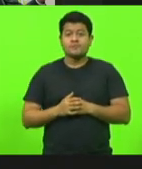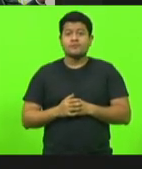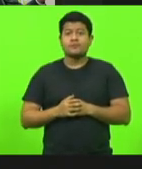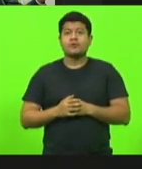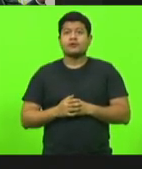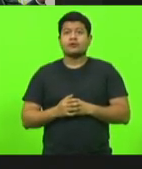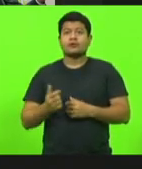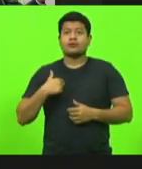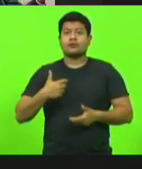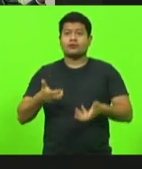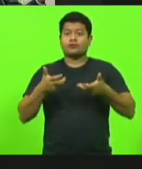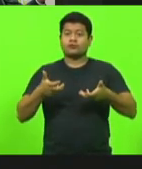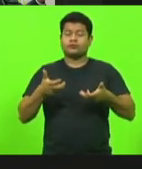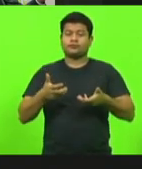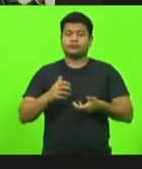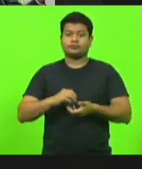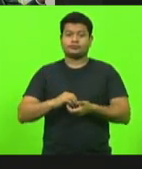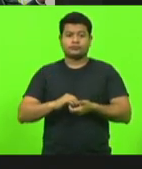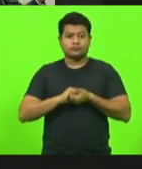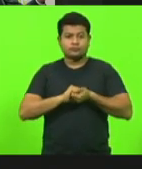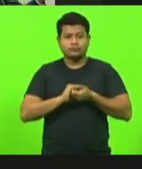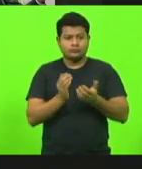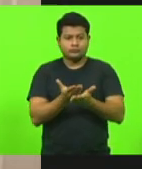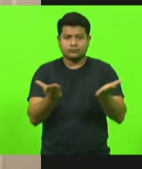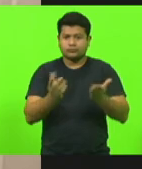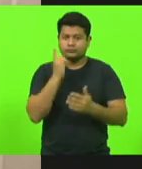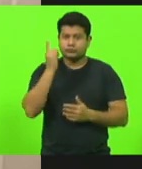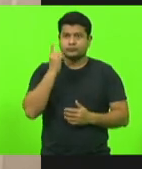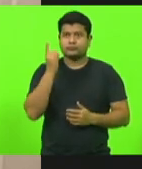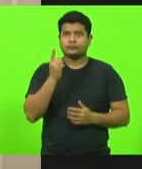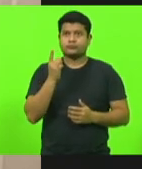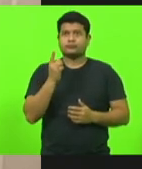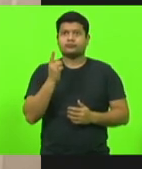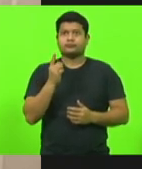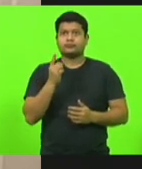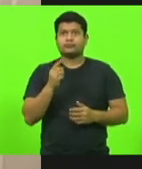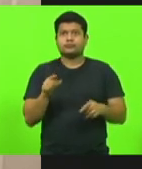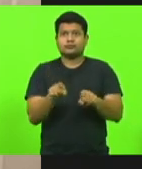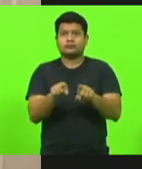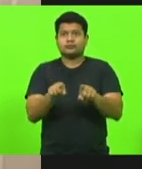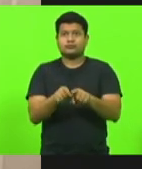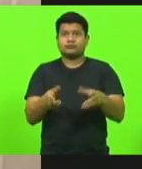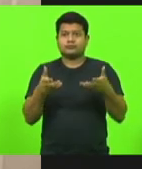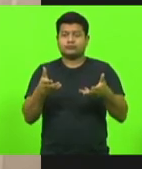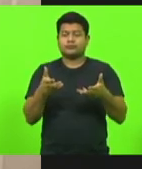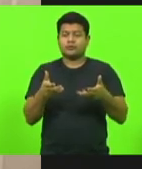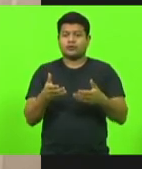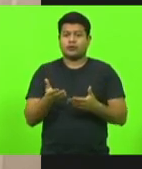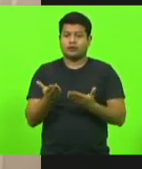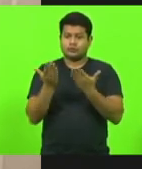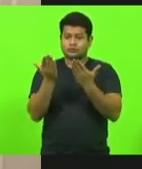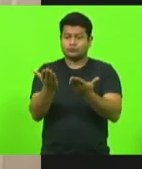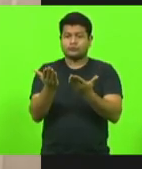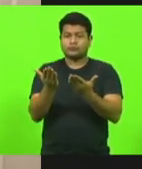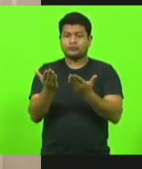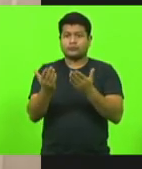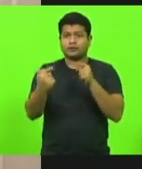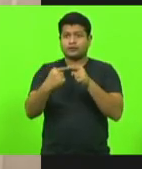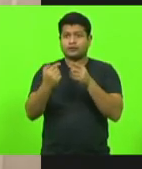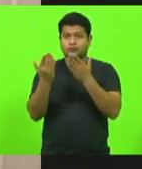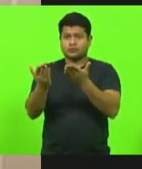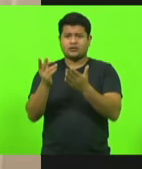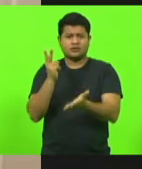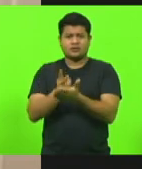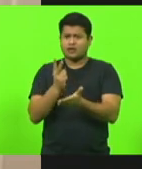Quero complementar os nobres deputados e quero falar com o nosso deputado Márcio Machado. Ele sabe que eu sempre